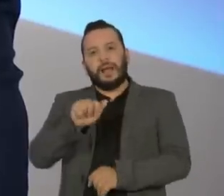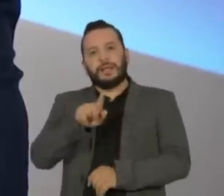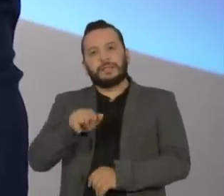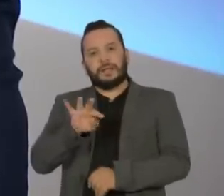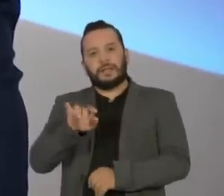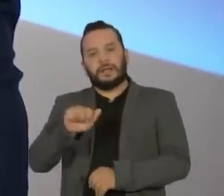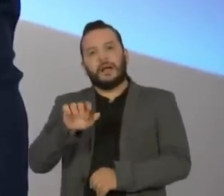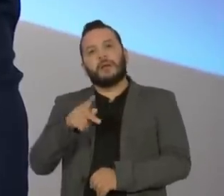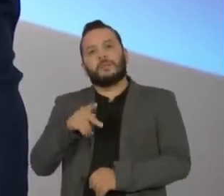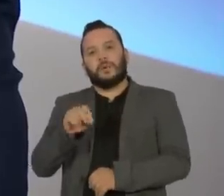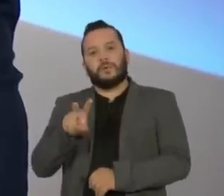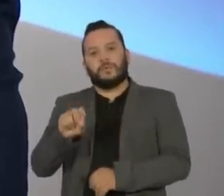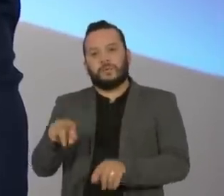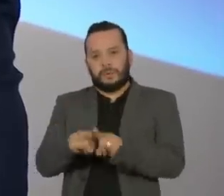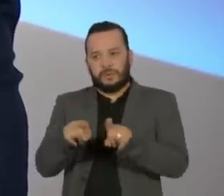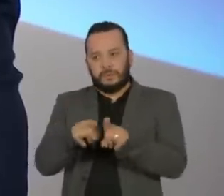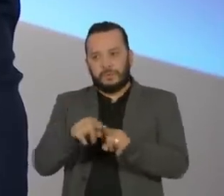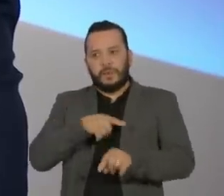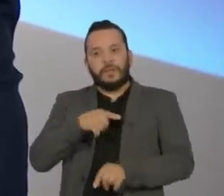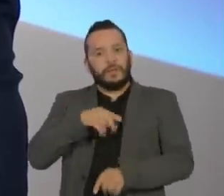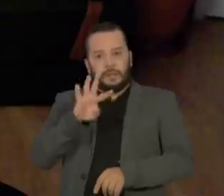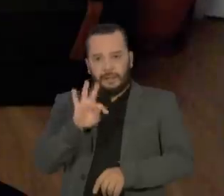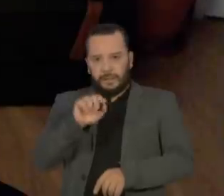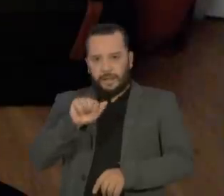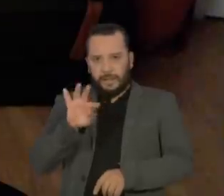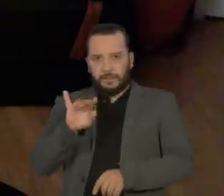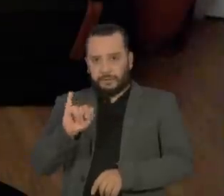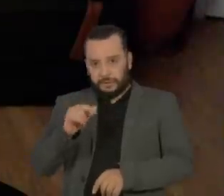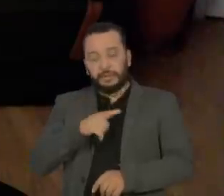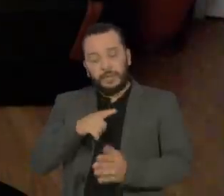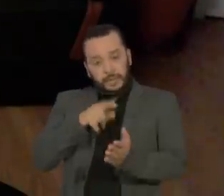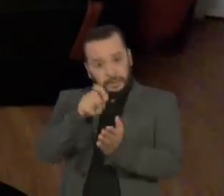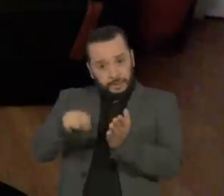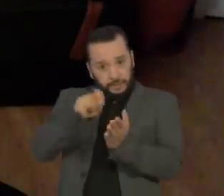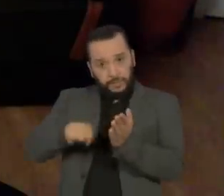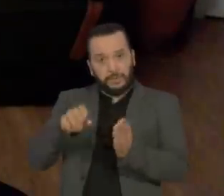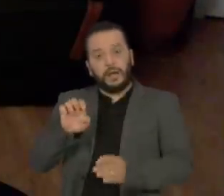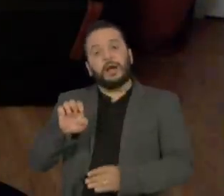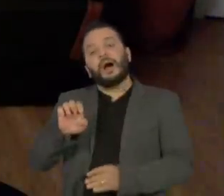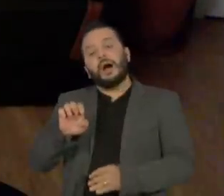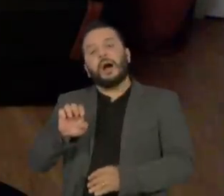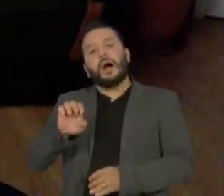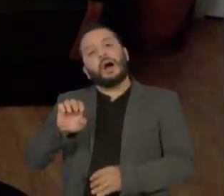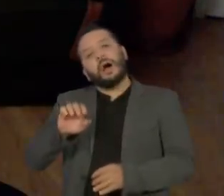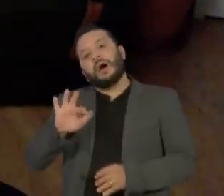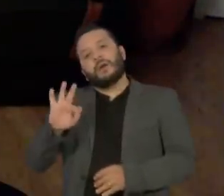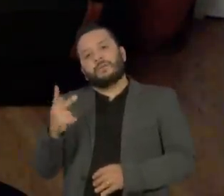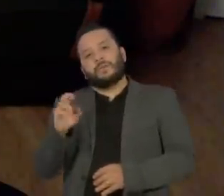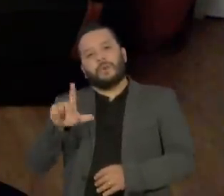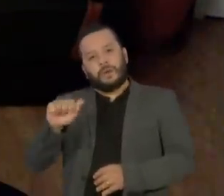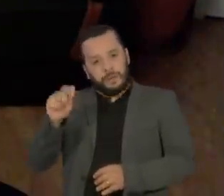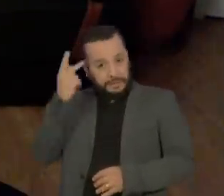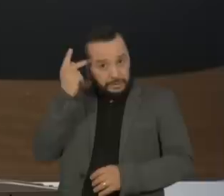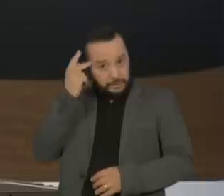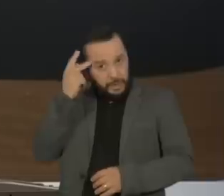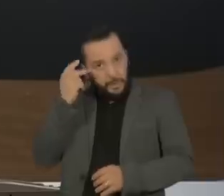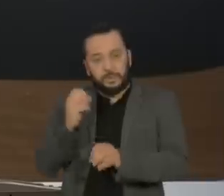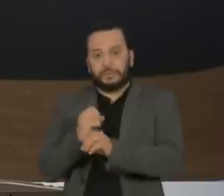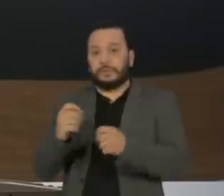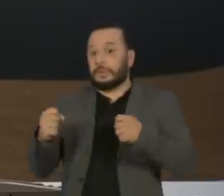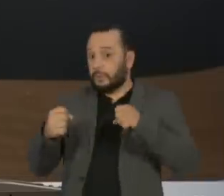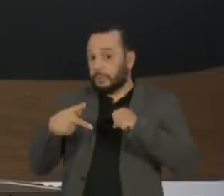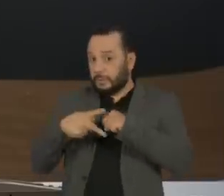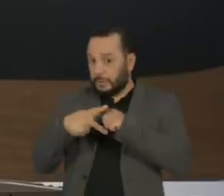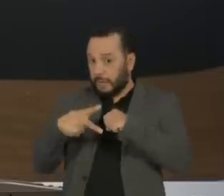e Tati Bernardi, escritor e colunista da Folha de São Paulo, que participa com a gente por Skype. Contamos ainda com os